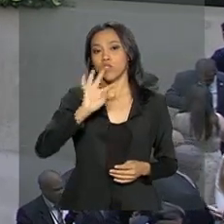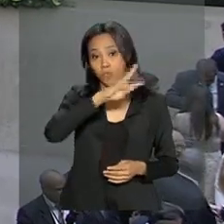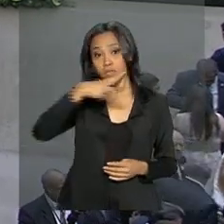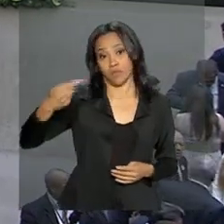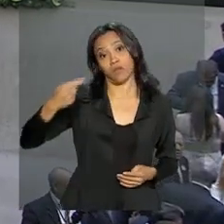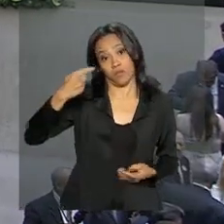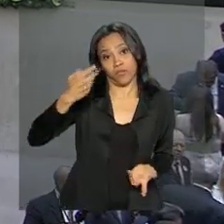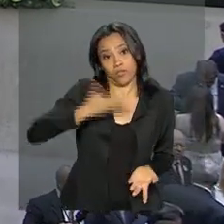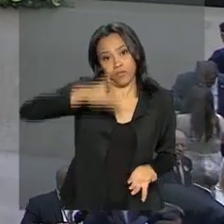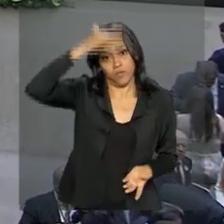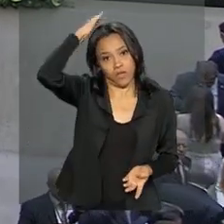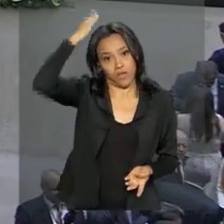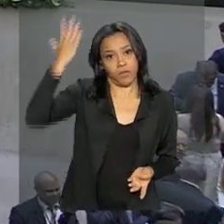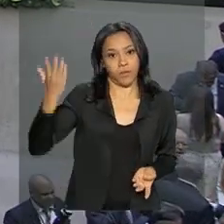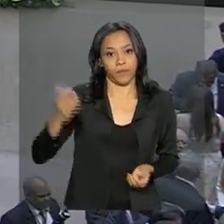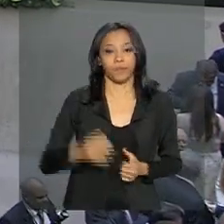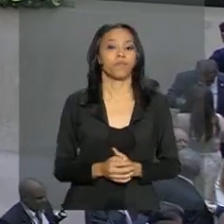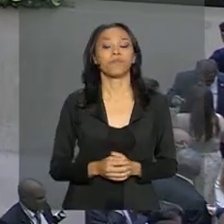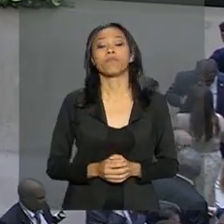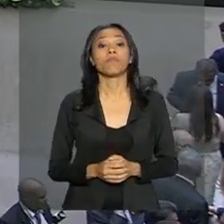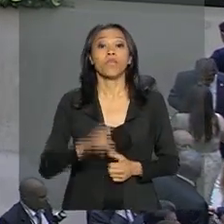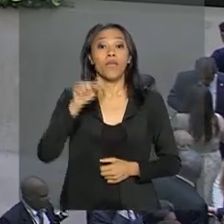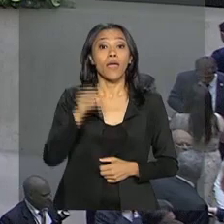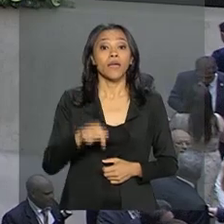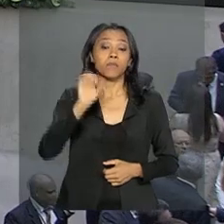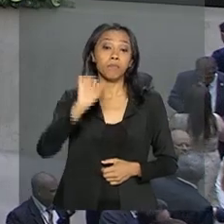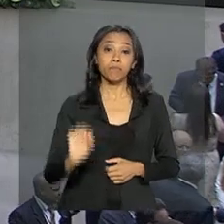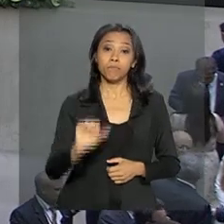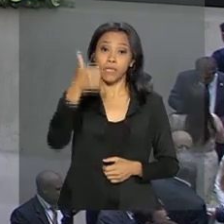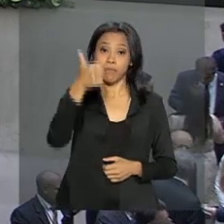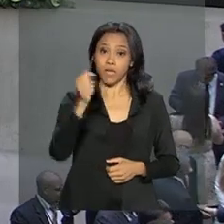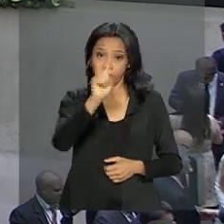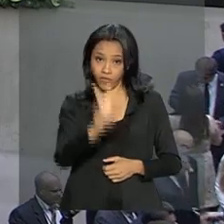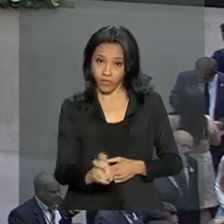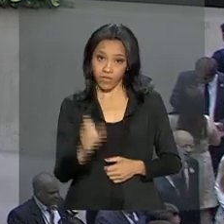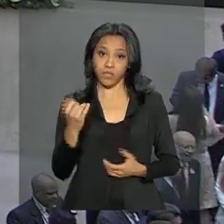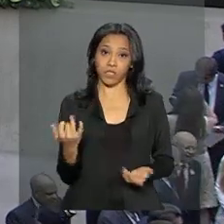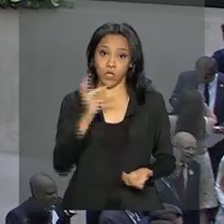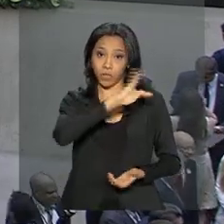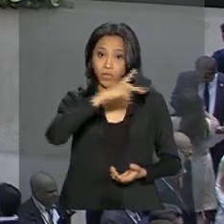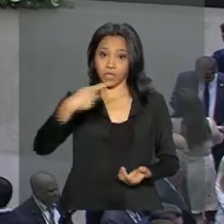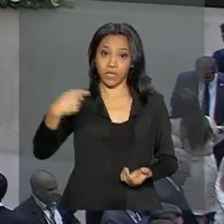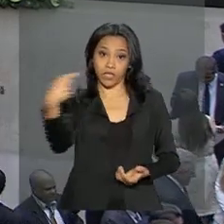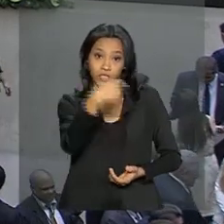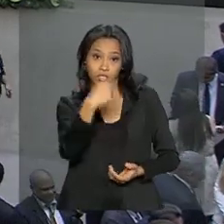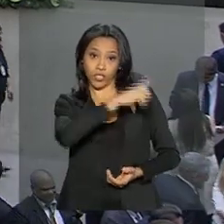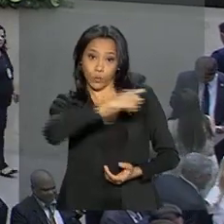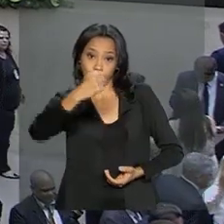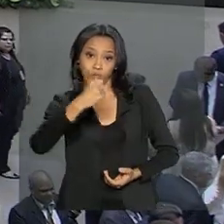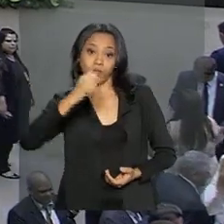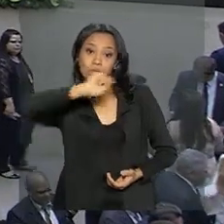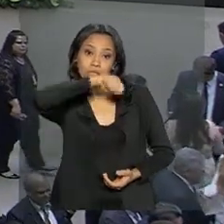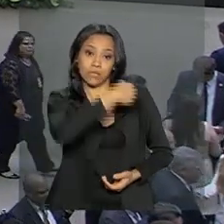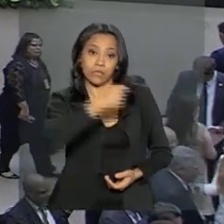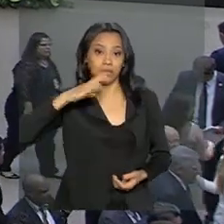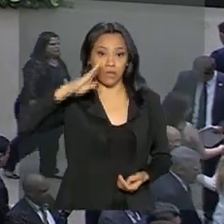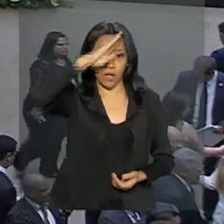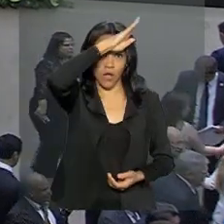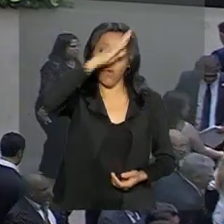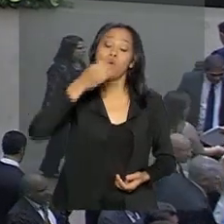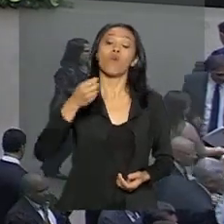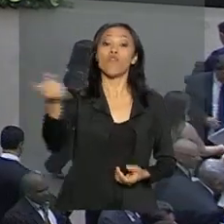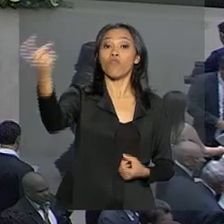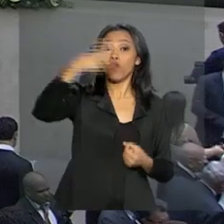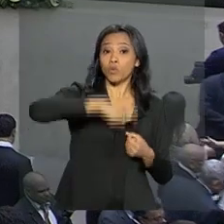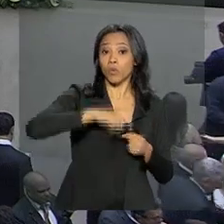Temer. Esta foi a primeira vez que o presidente eleito, Jair Bolsonaro, retornou à Brasília depois que foi